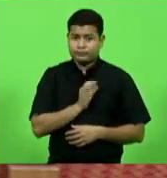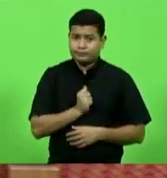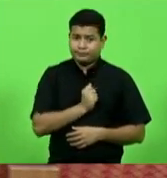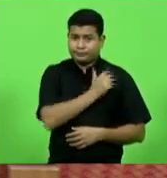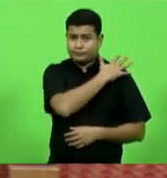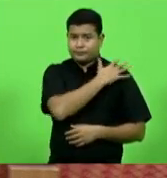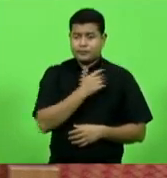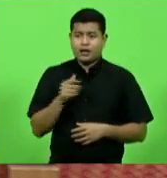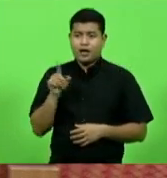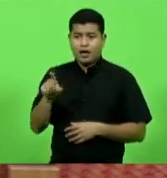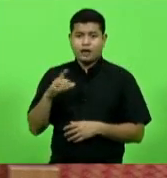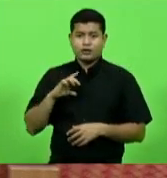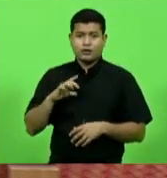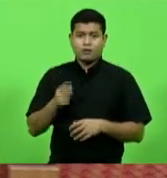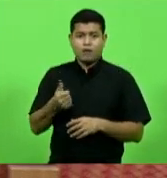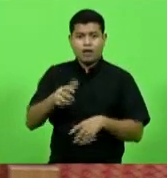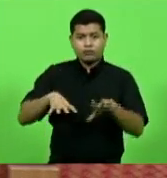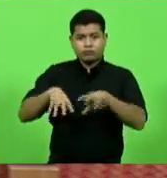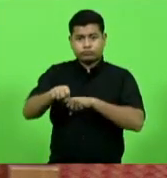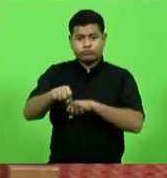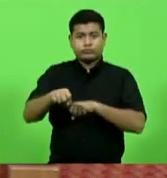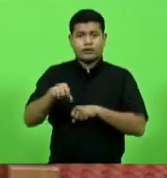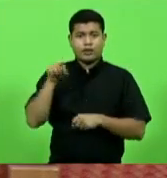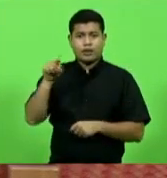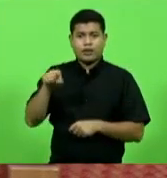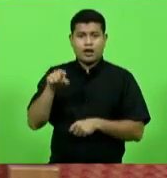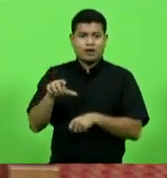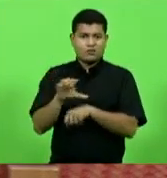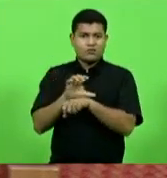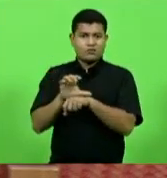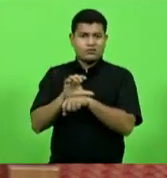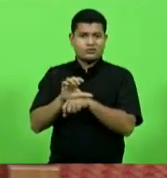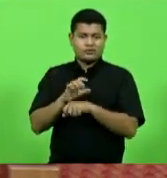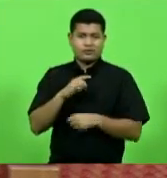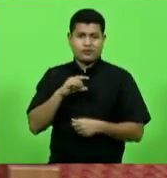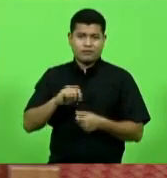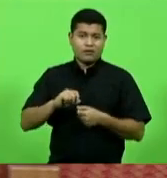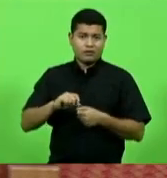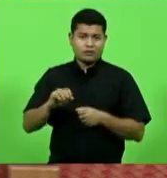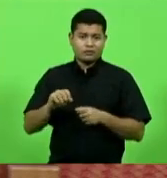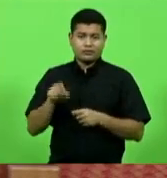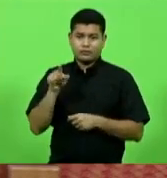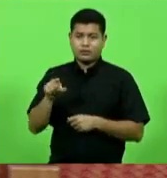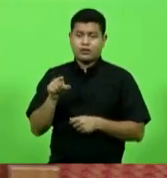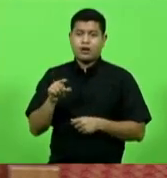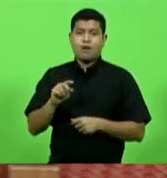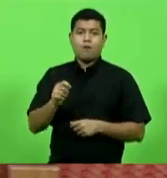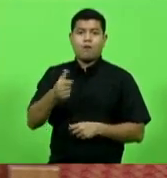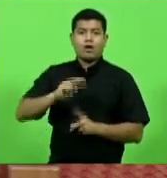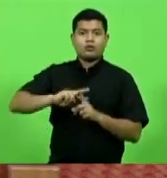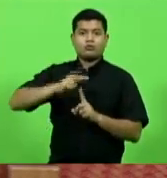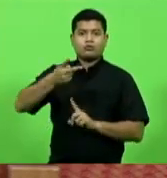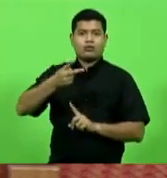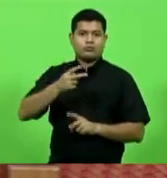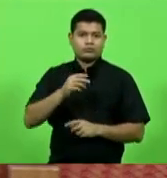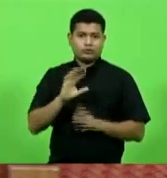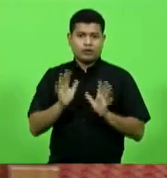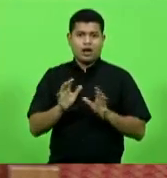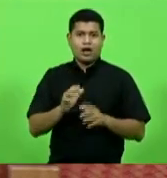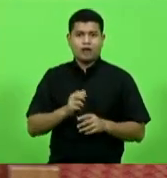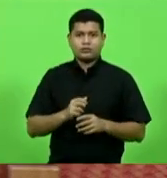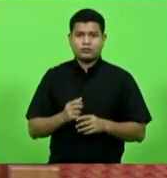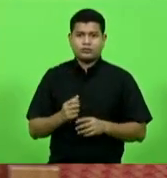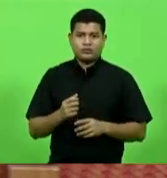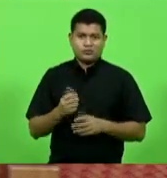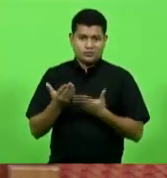em formação no município o município já teve quase o dobro do que tem no número de